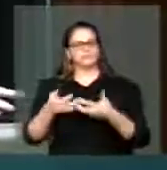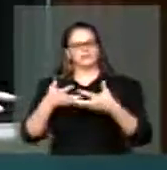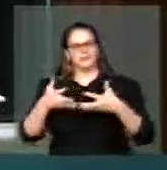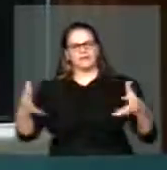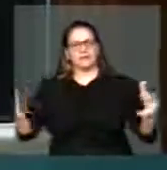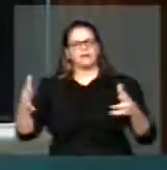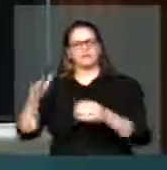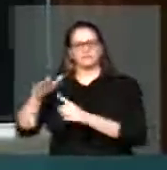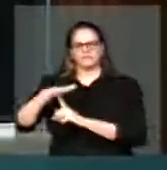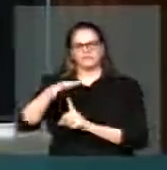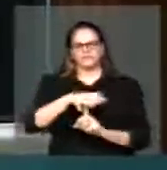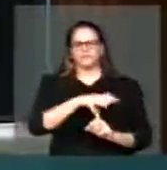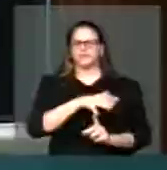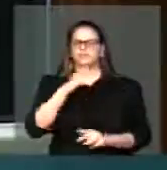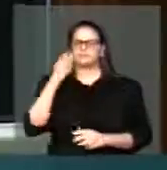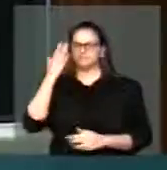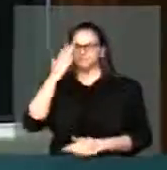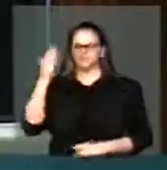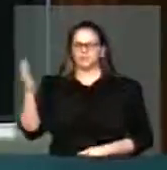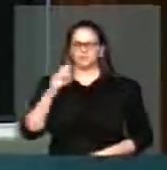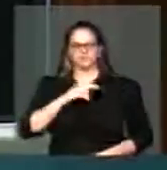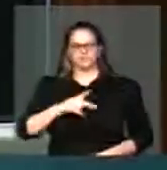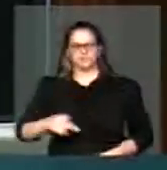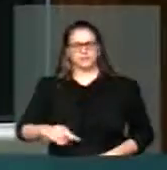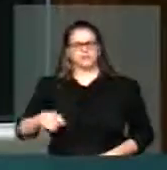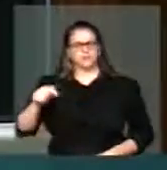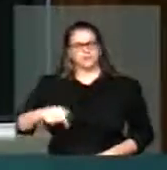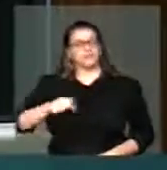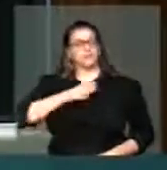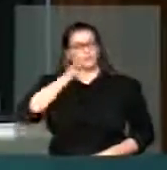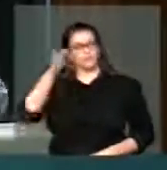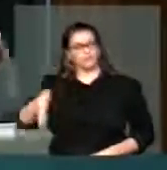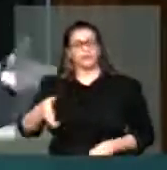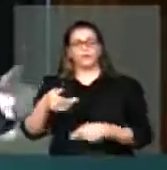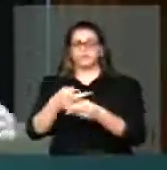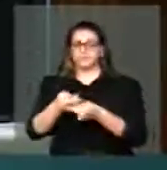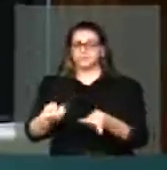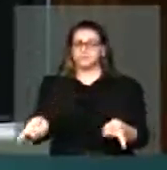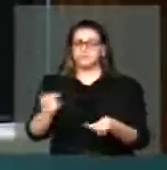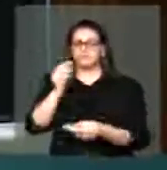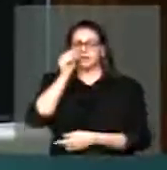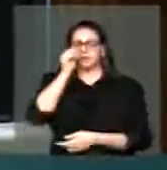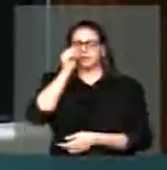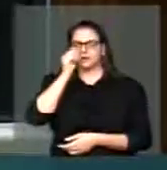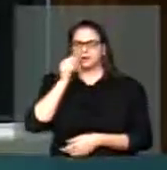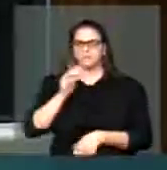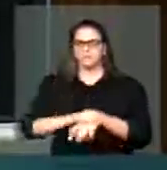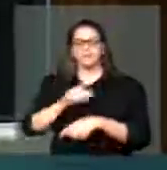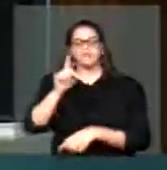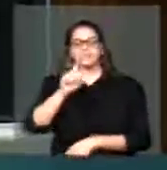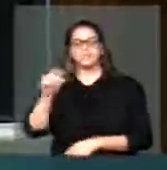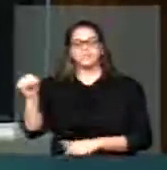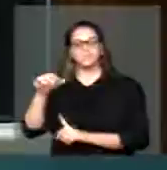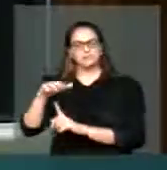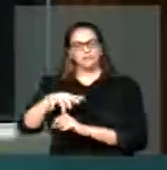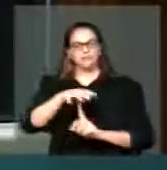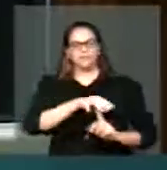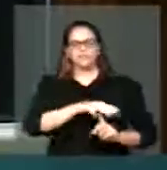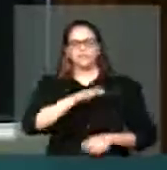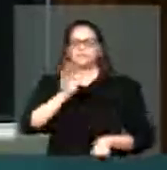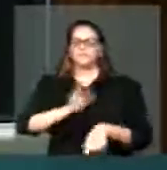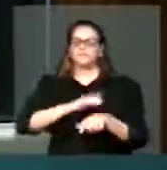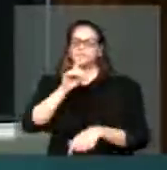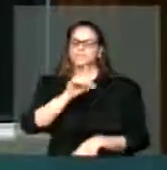agradecer aqui ao presidente da Câmara, que se fez presente também, stand, mais de 100 mil pessoas